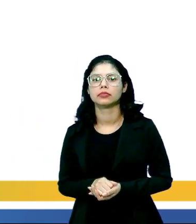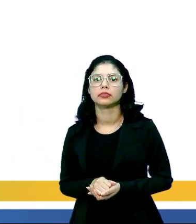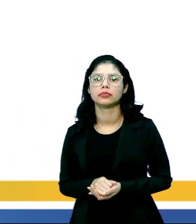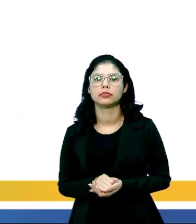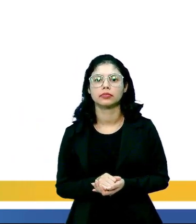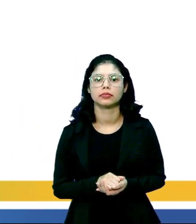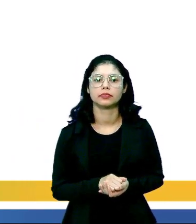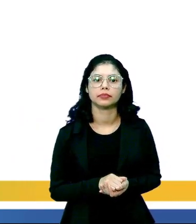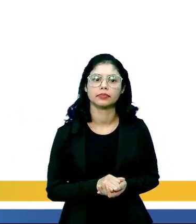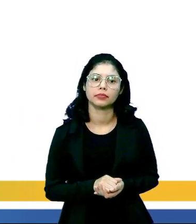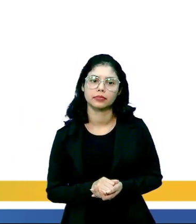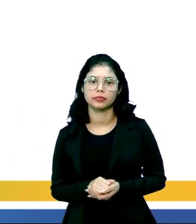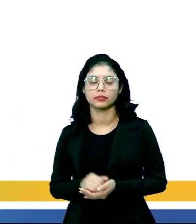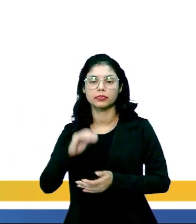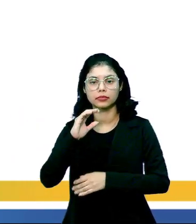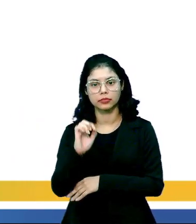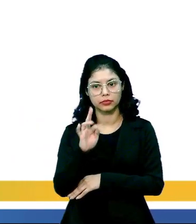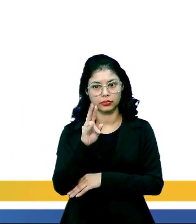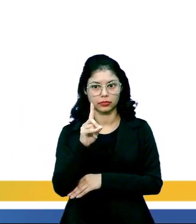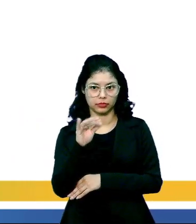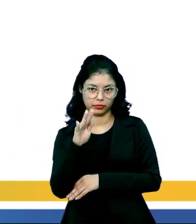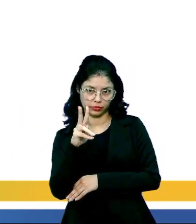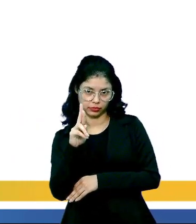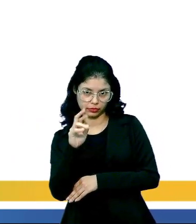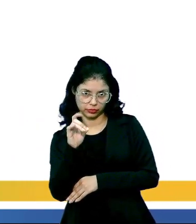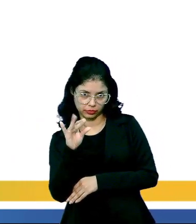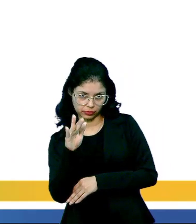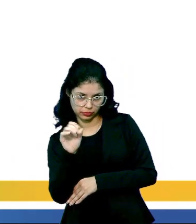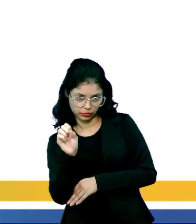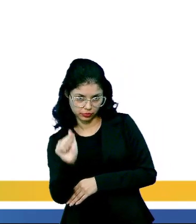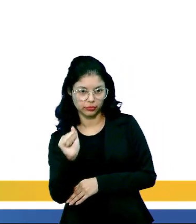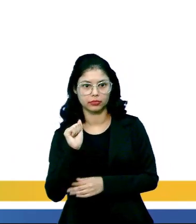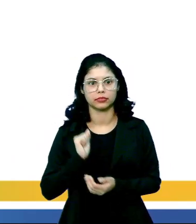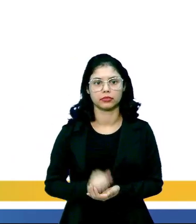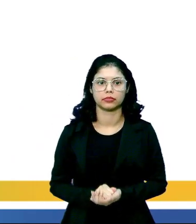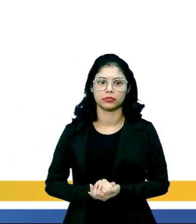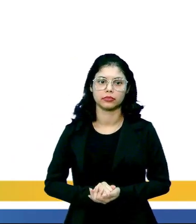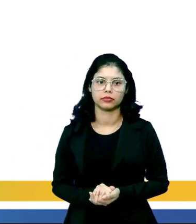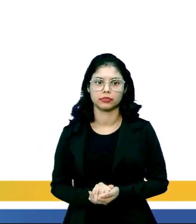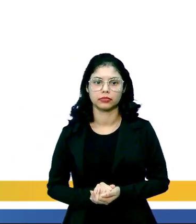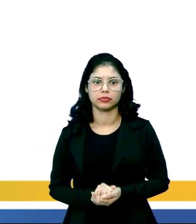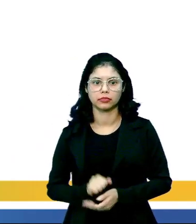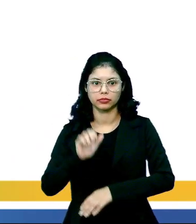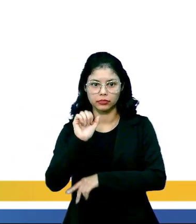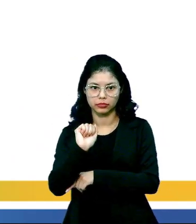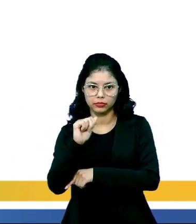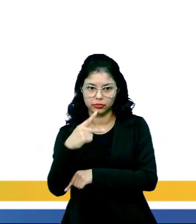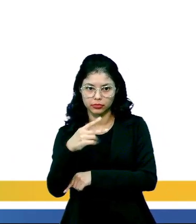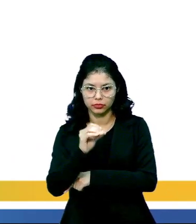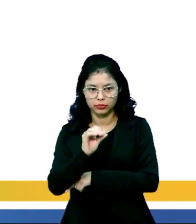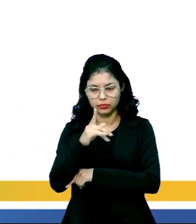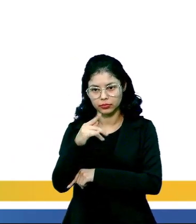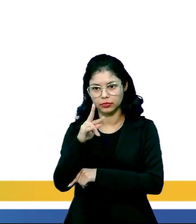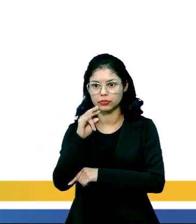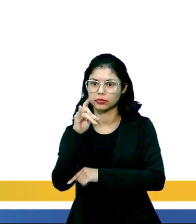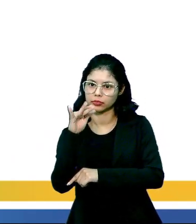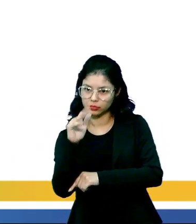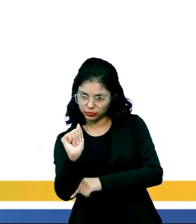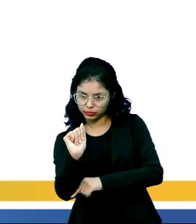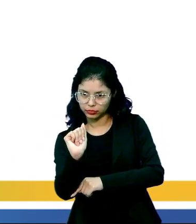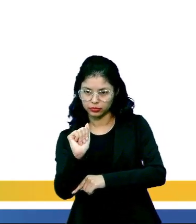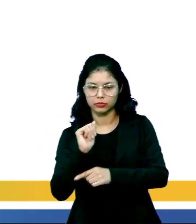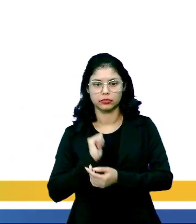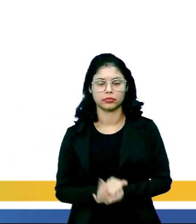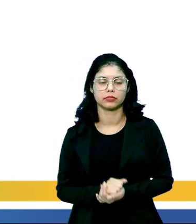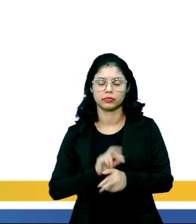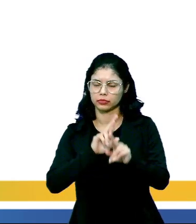as rotas simplásticas, tá? E temos as rotas apoplásticas. Olha só.